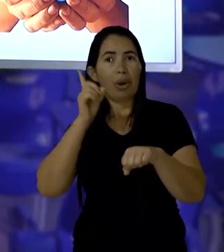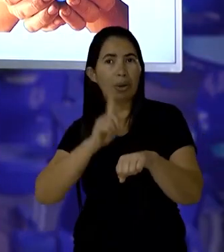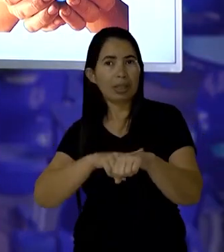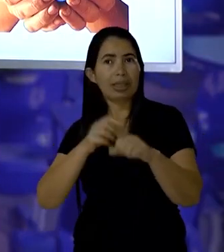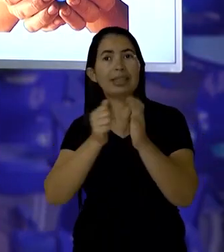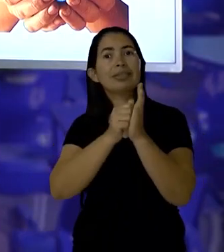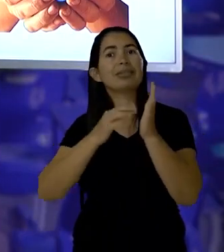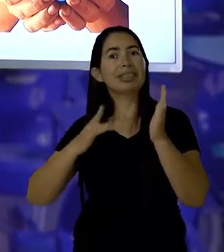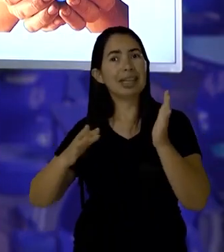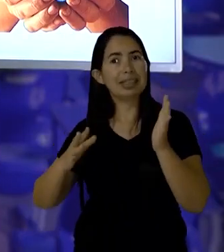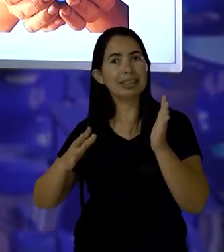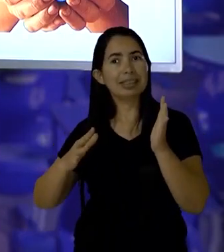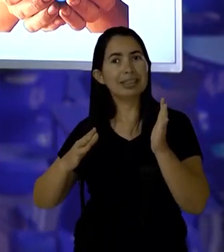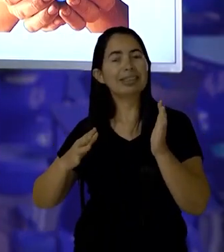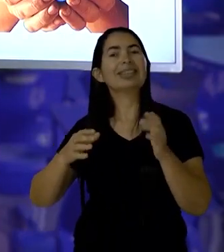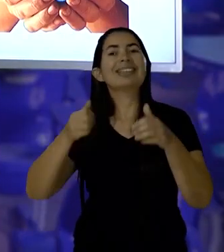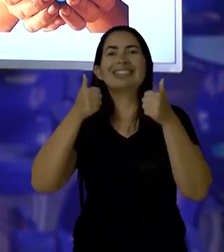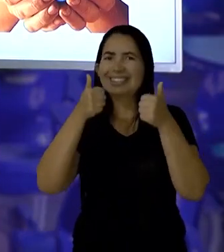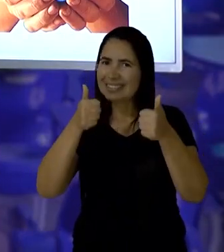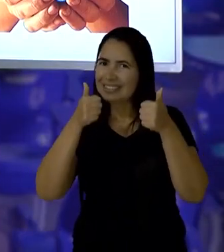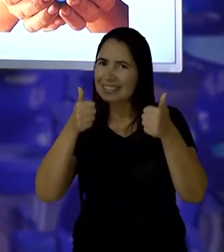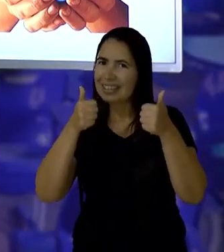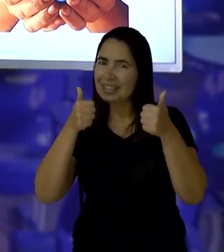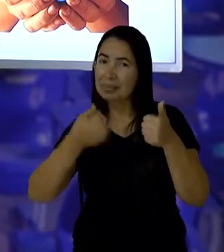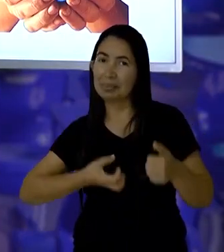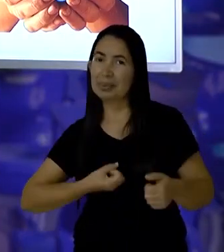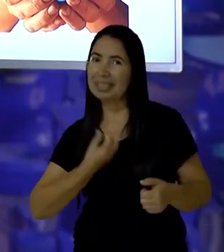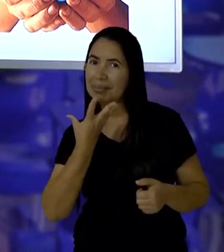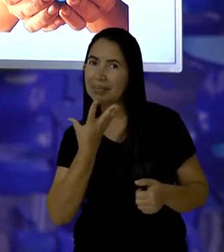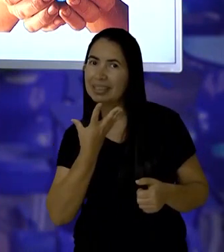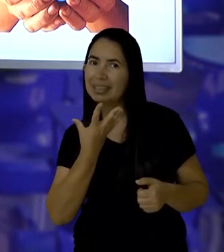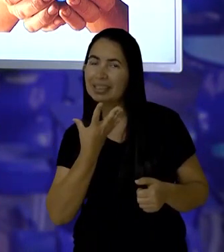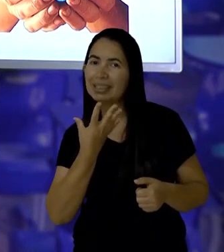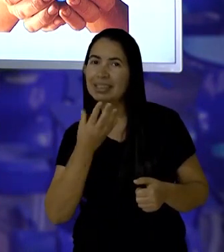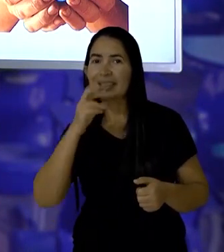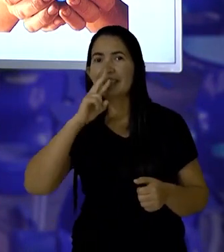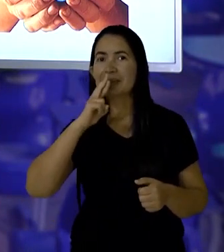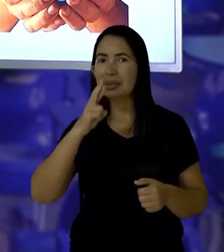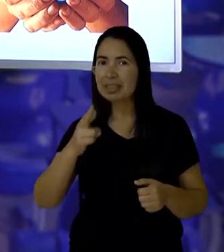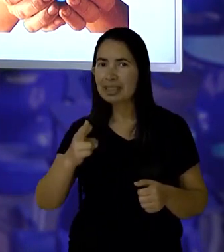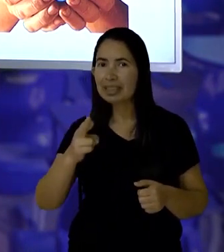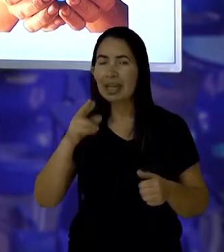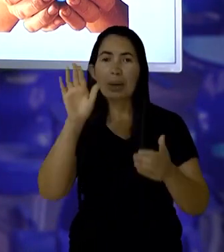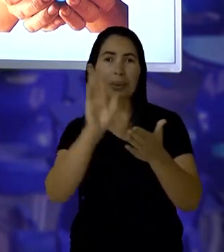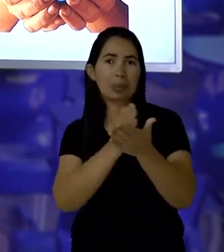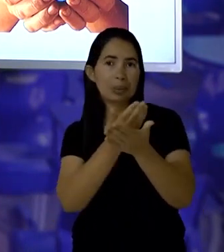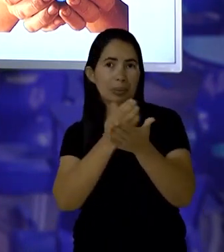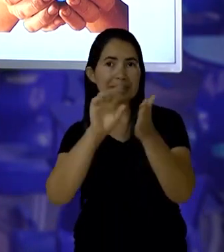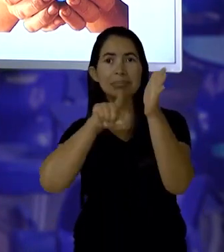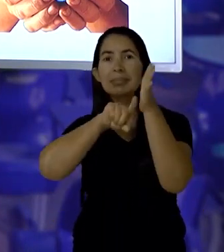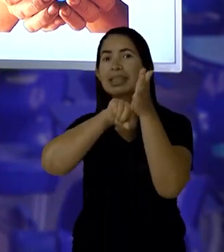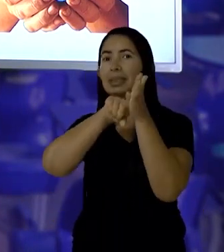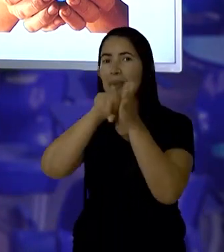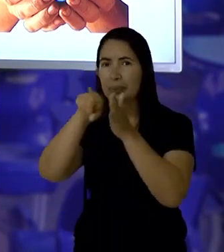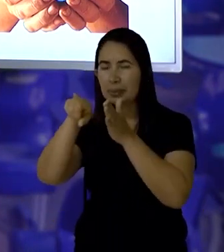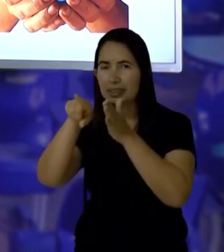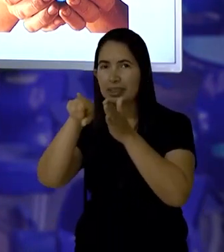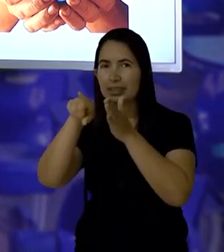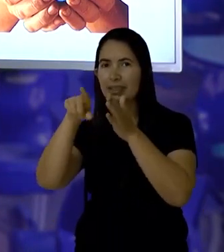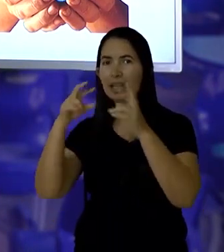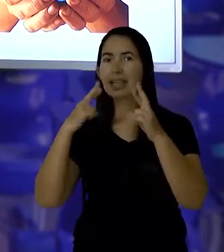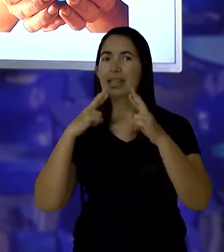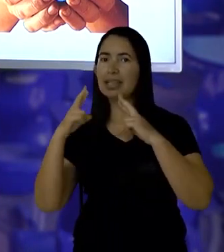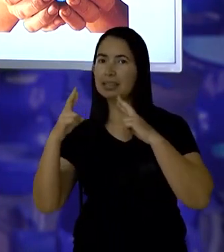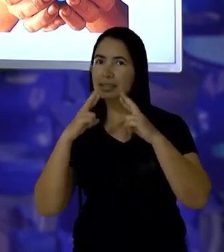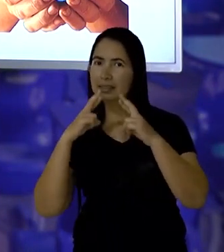Hora da atividade. E aí, gostaram do nosso poema? Vamos responder algumas perguntinhas